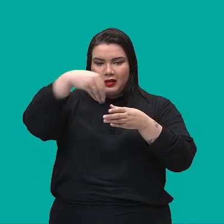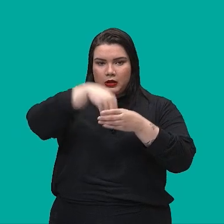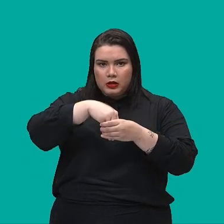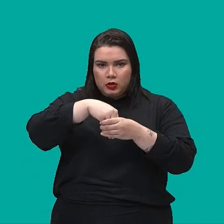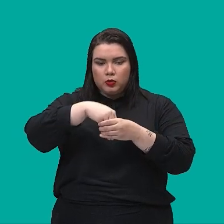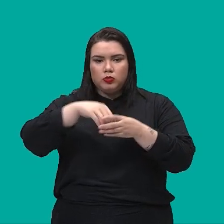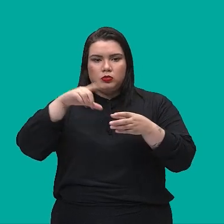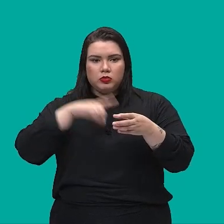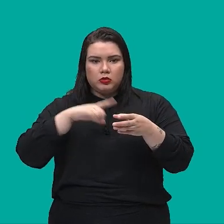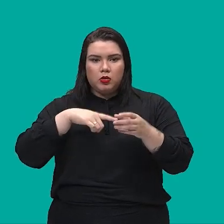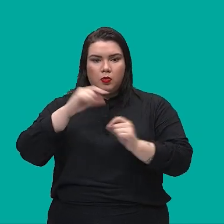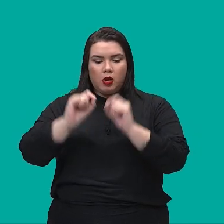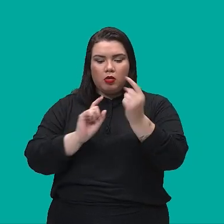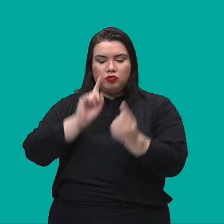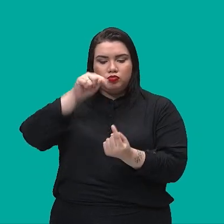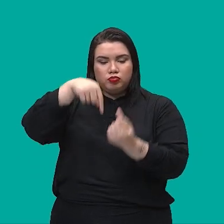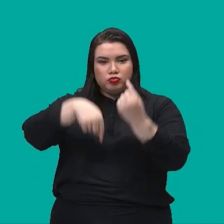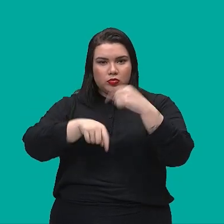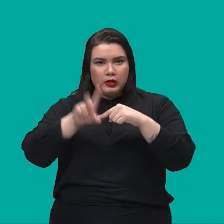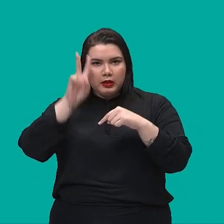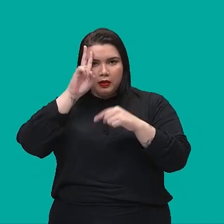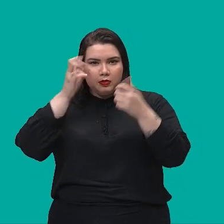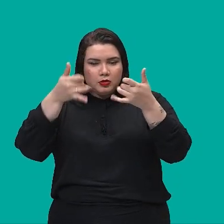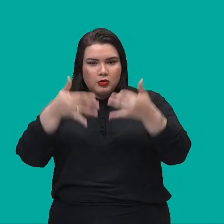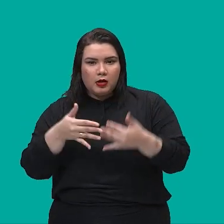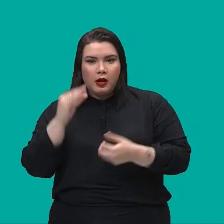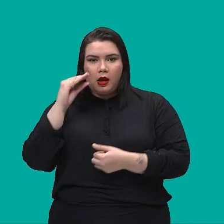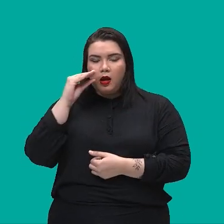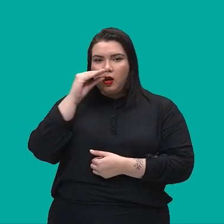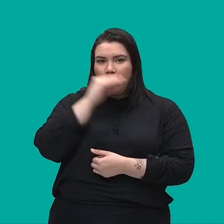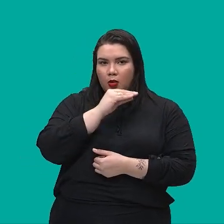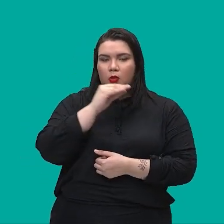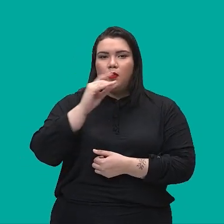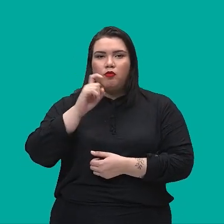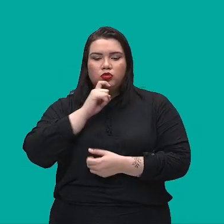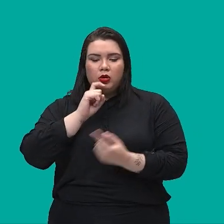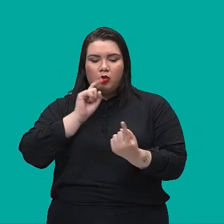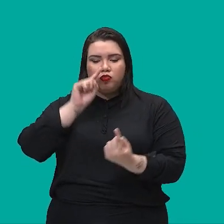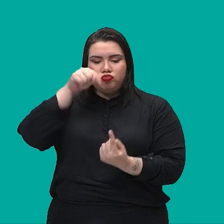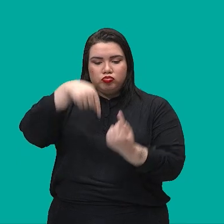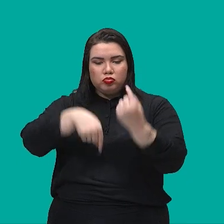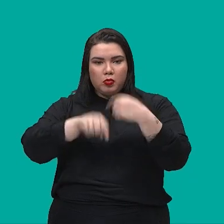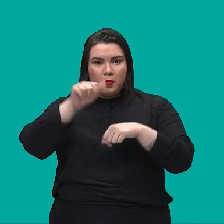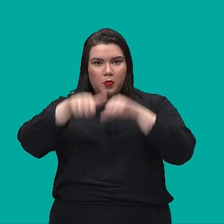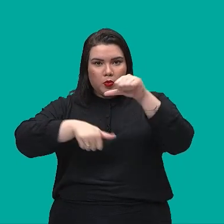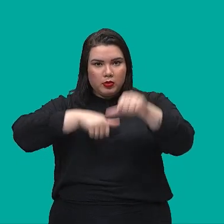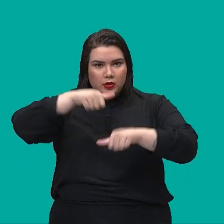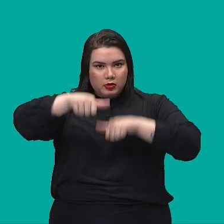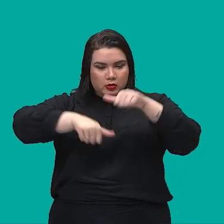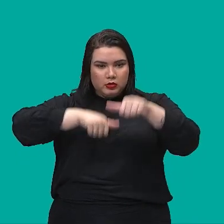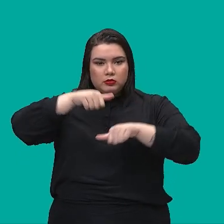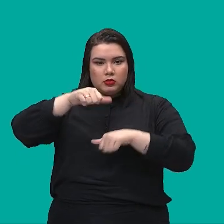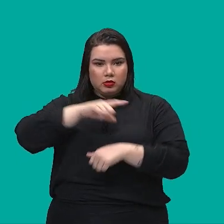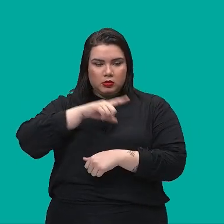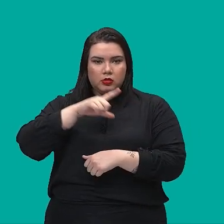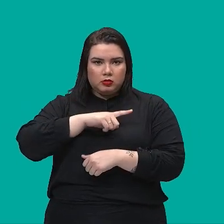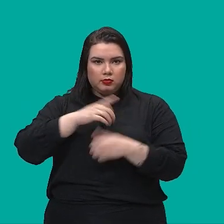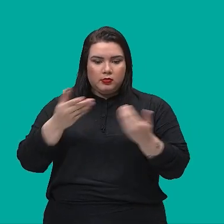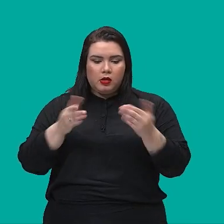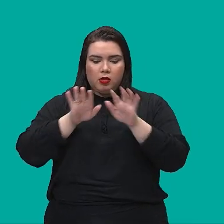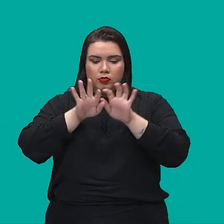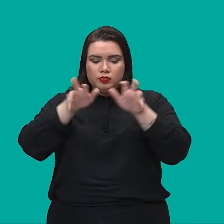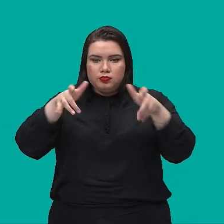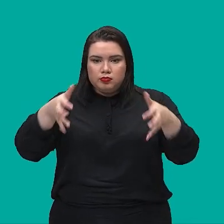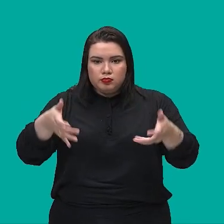panela a convecção, que são as transferências, né? nessa de ar frio e ar